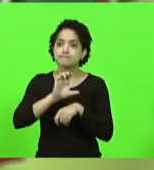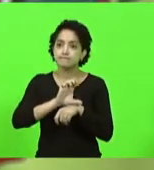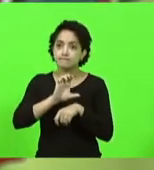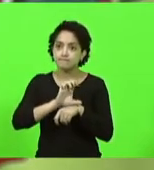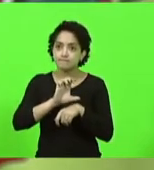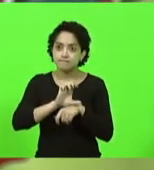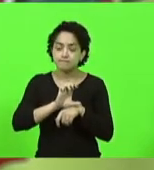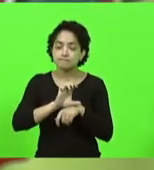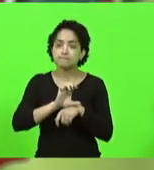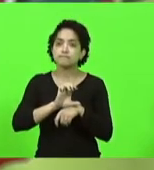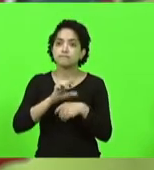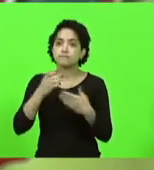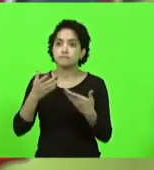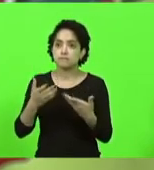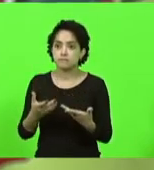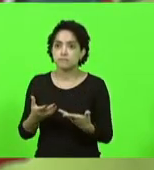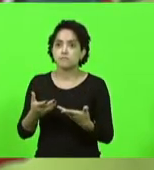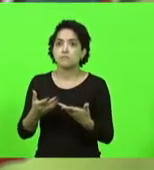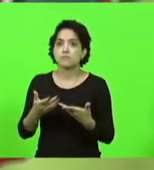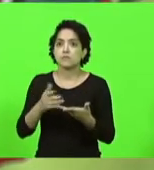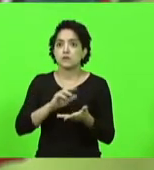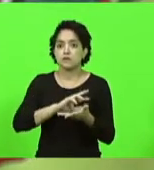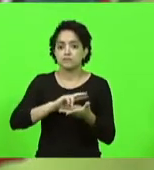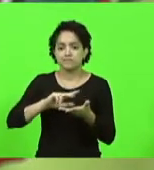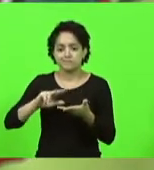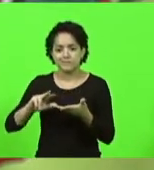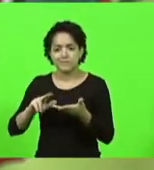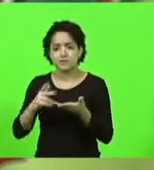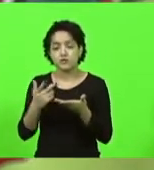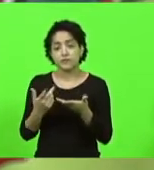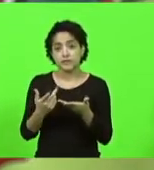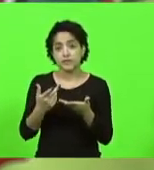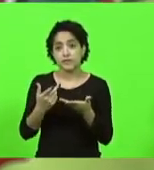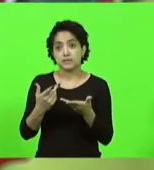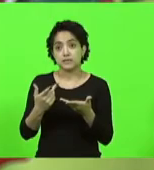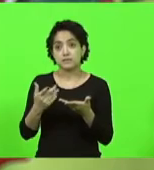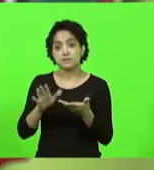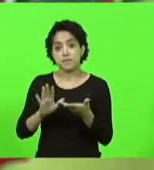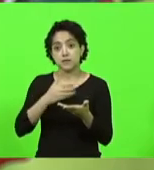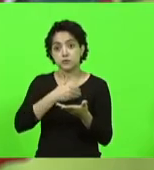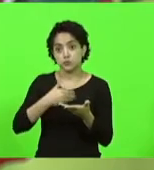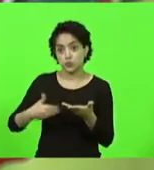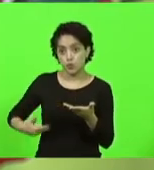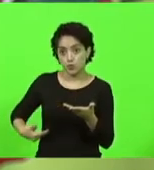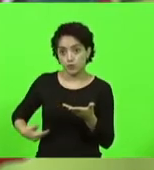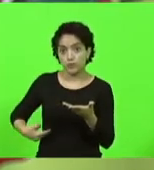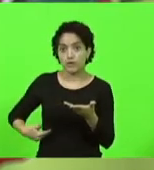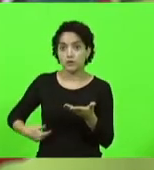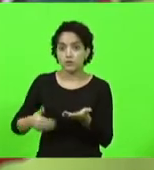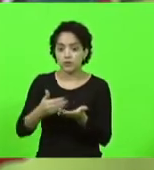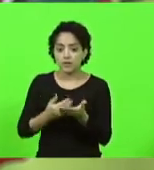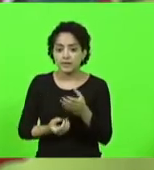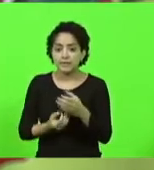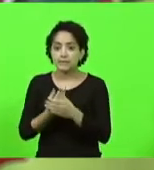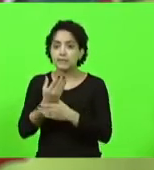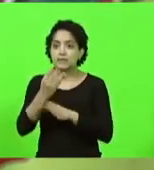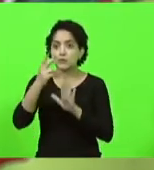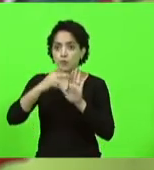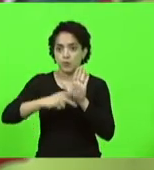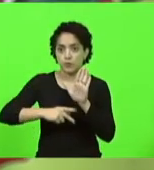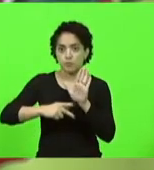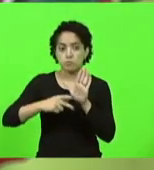Abstraindo as nossas ranhuras e as nossas diferenças, o governo Moisés lança a mão de um programa hoje que qualquer